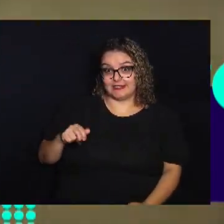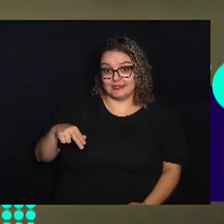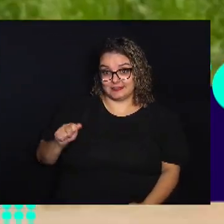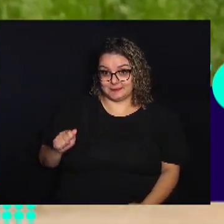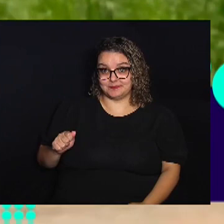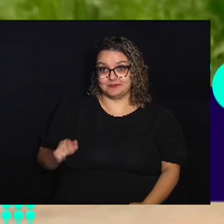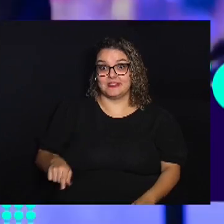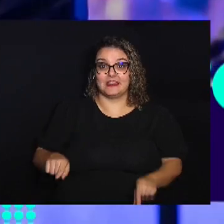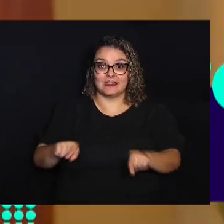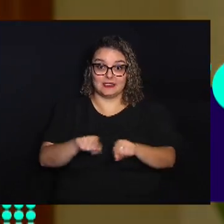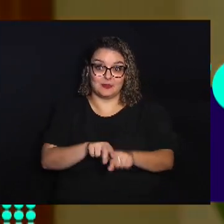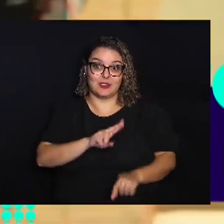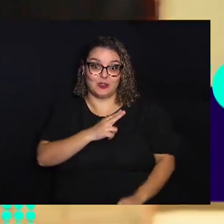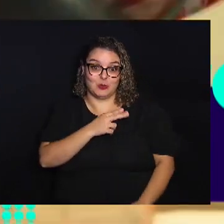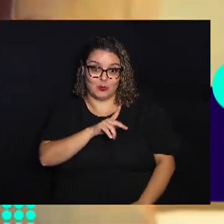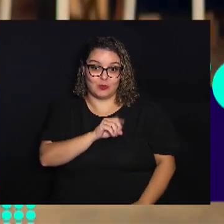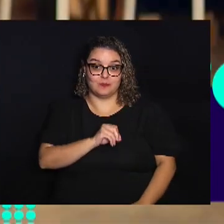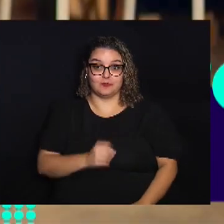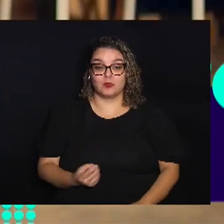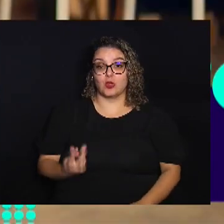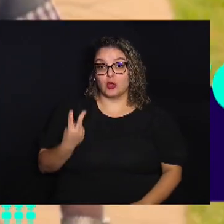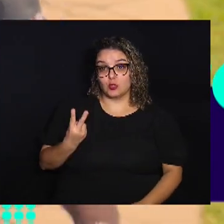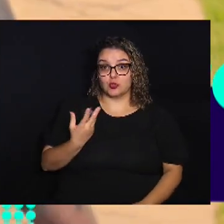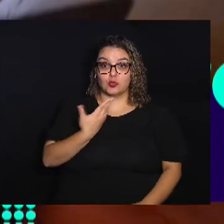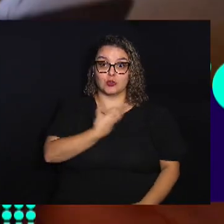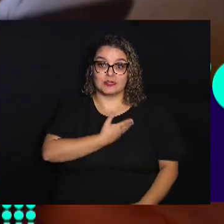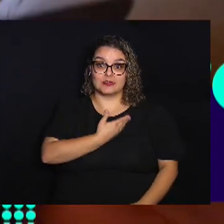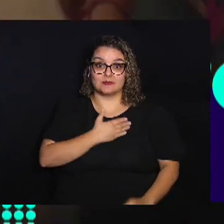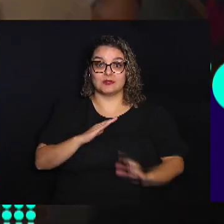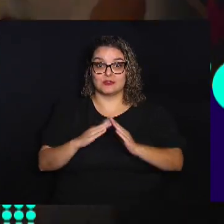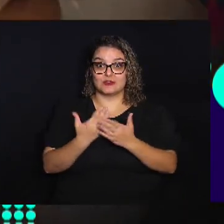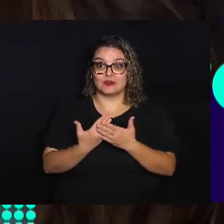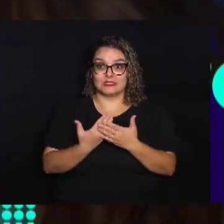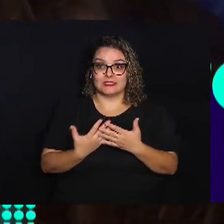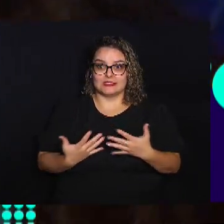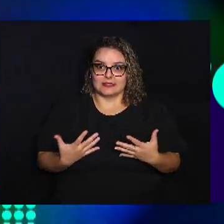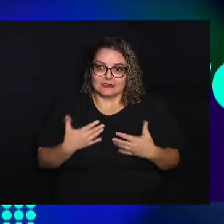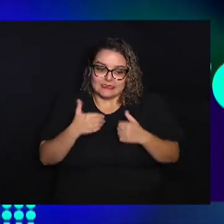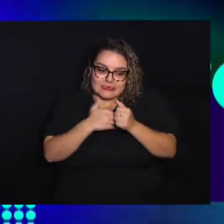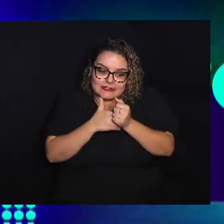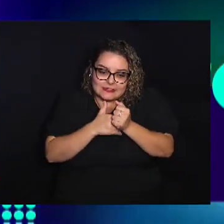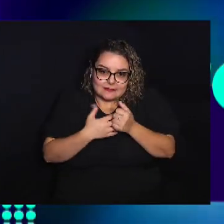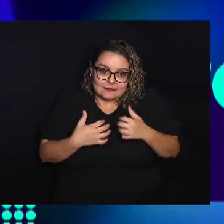Colegas De escola Que secretamente Nutrem Uma paixão Pelo outro Eu